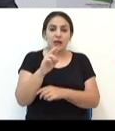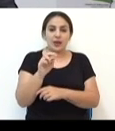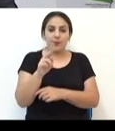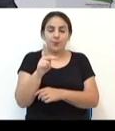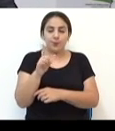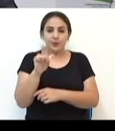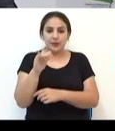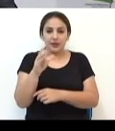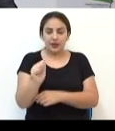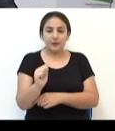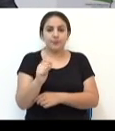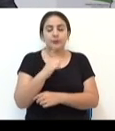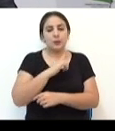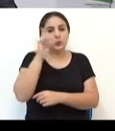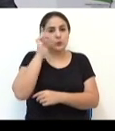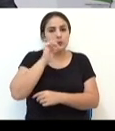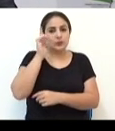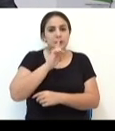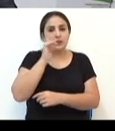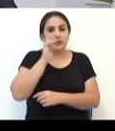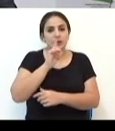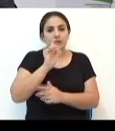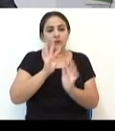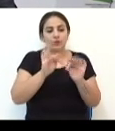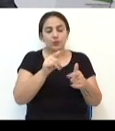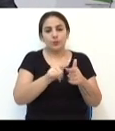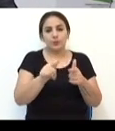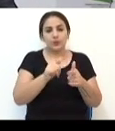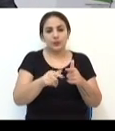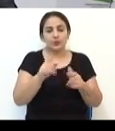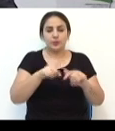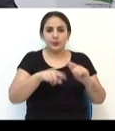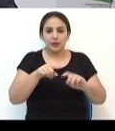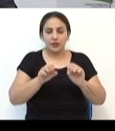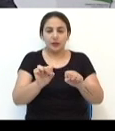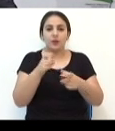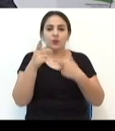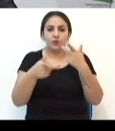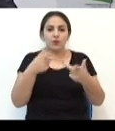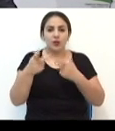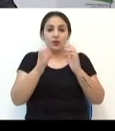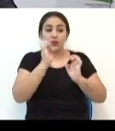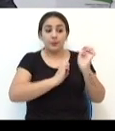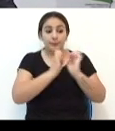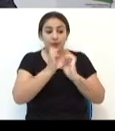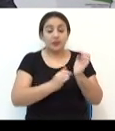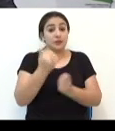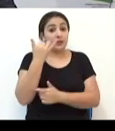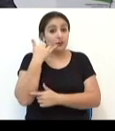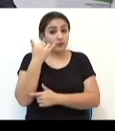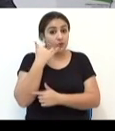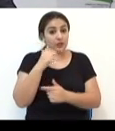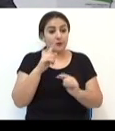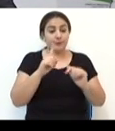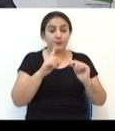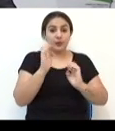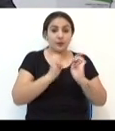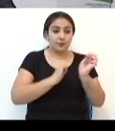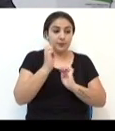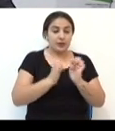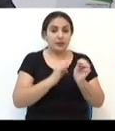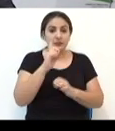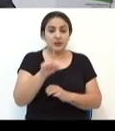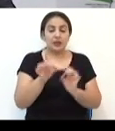para enfrentar os grandes players do mercado. Eu estou falando de empresas de telefonia, eu estou falando de um